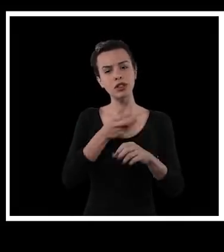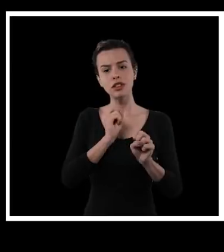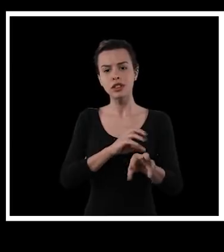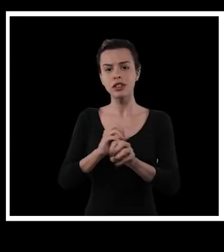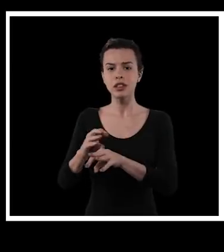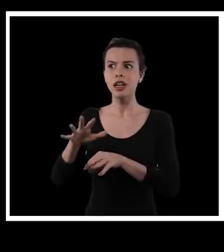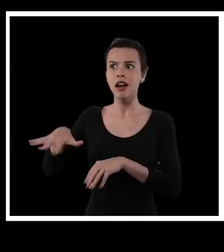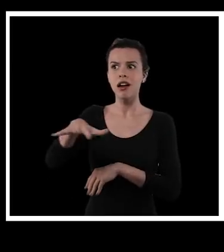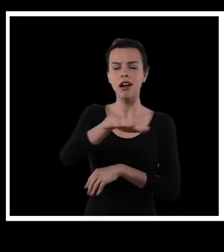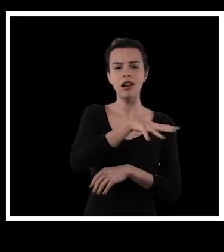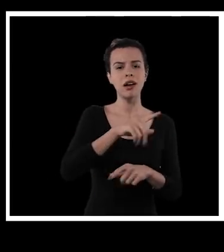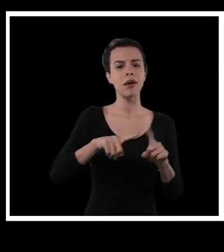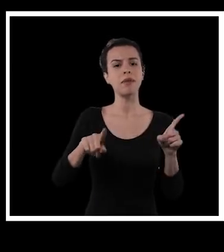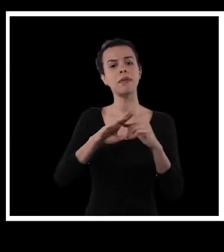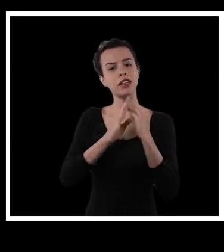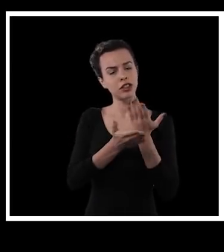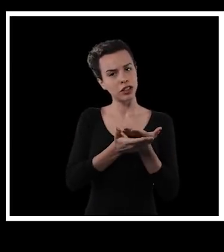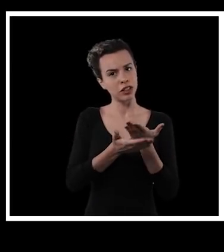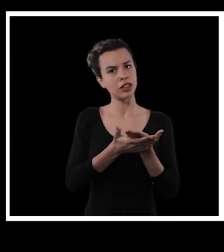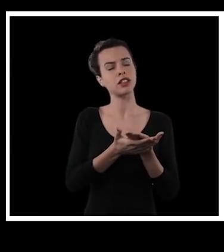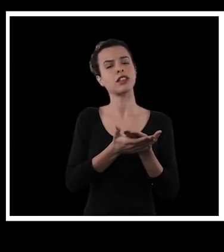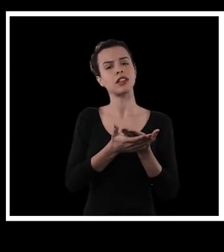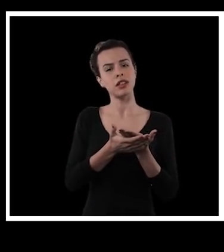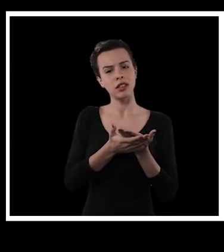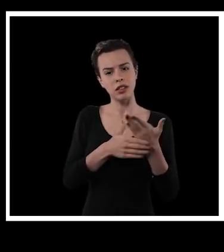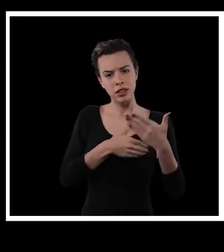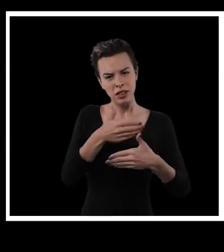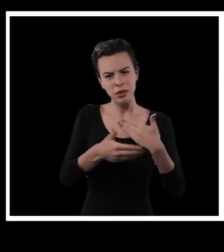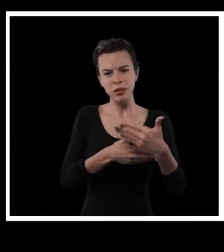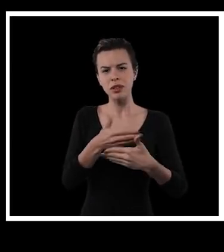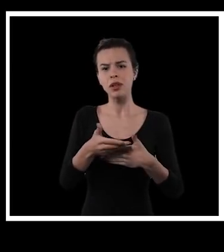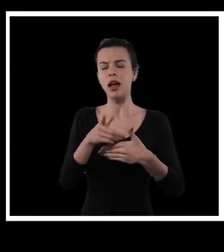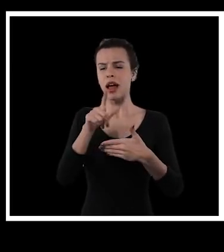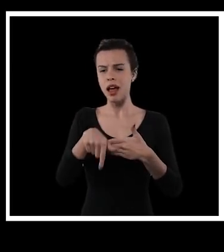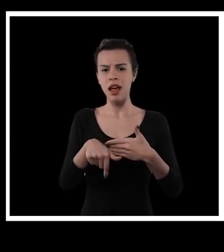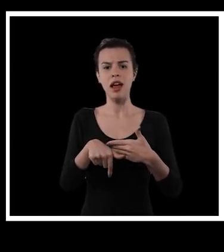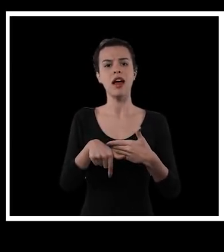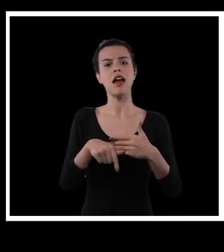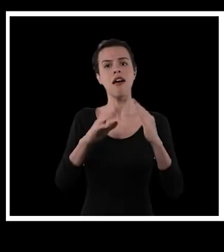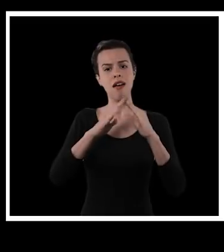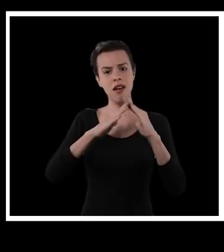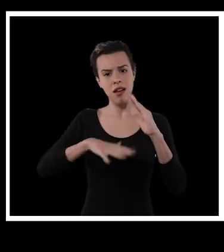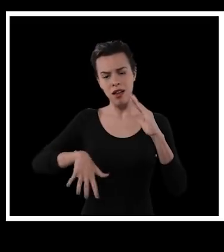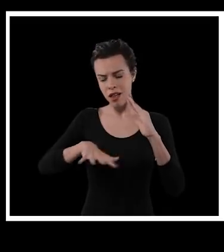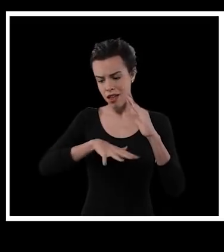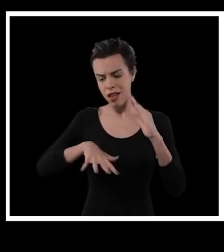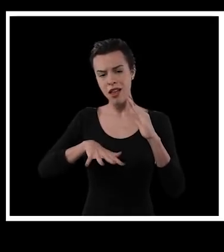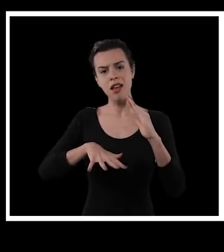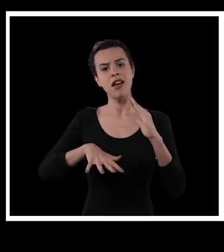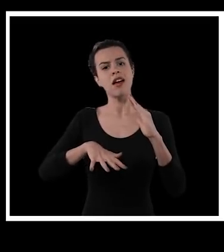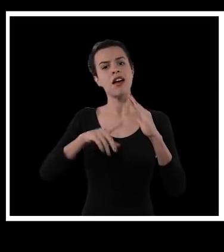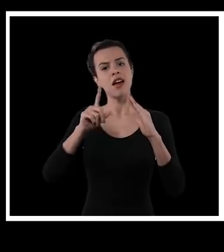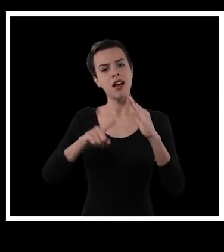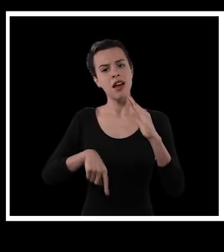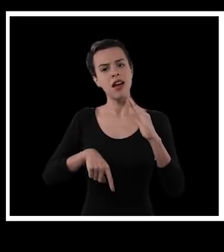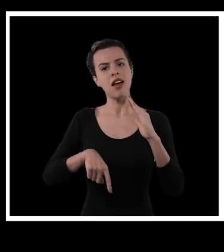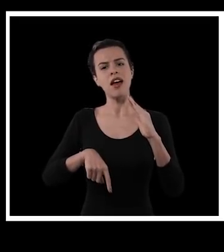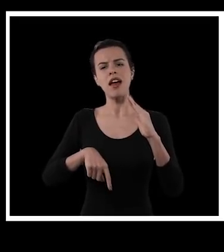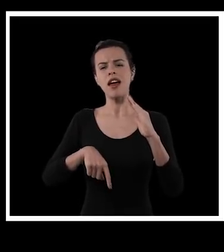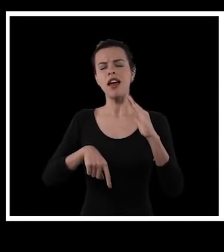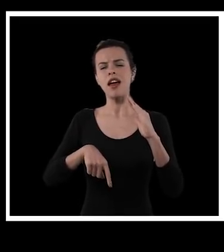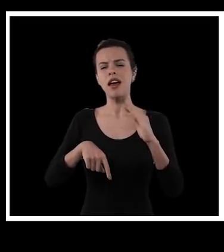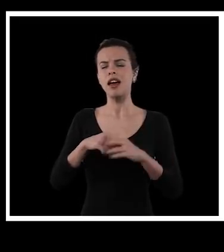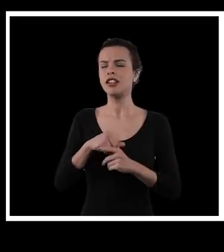e o Thiago diz, né, bom, não tem processo de educação em musicatório, mas tem processo de educação em musicatório. O terreiro te proporciona um espaço de